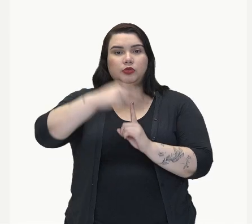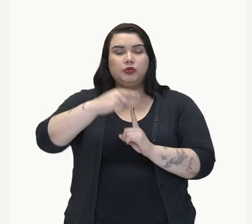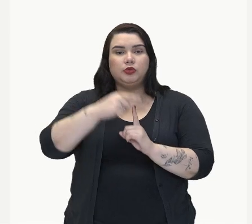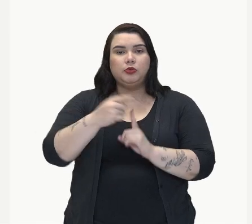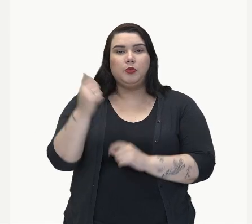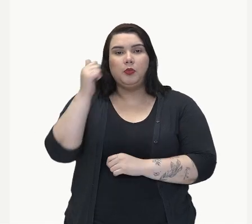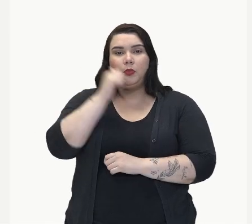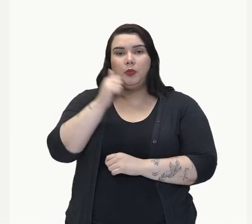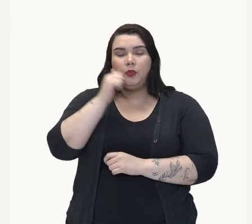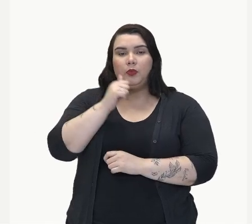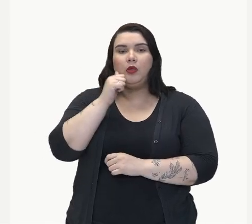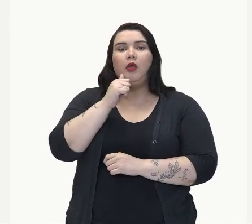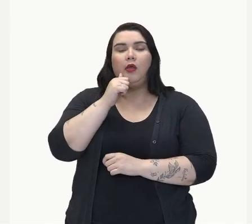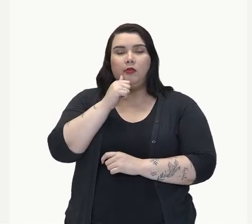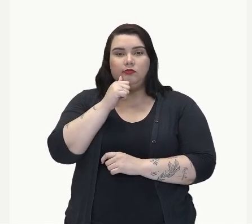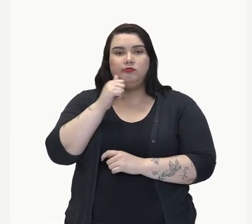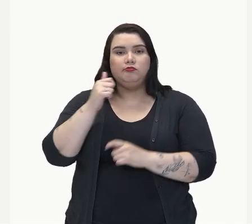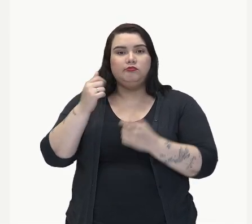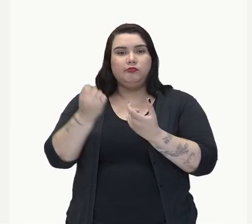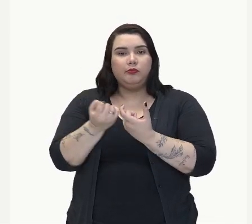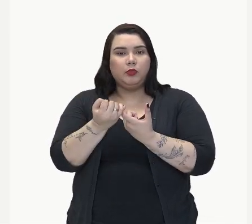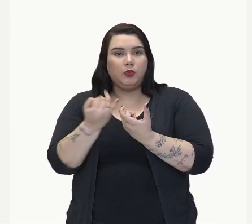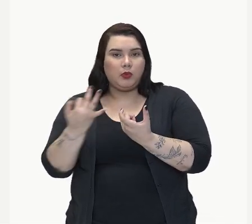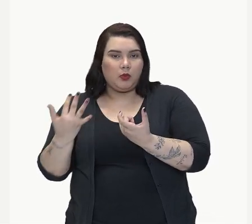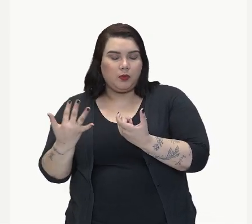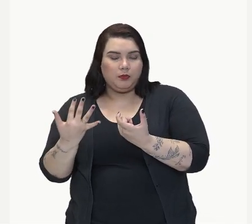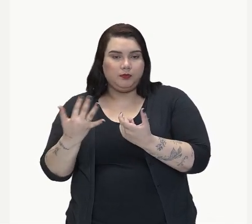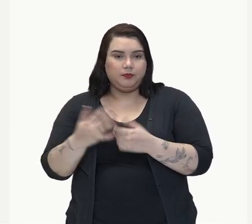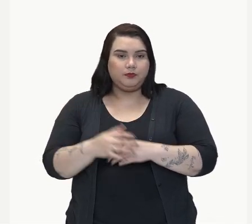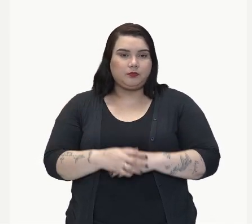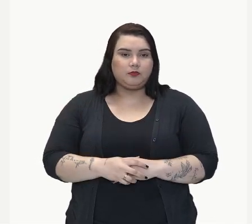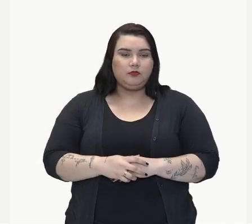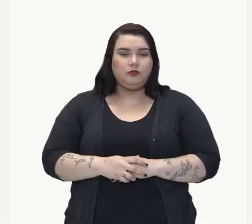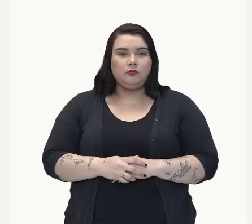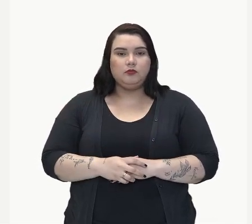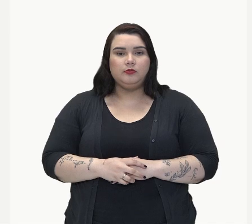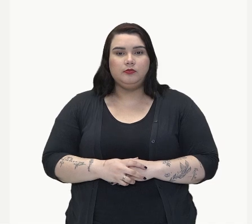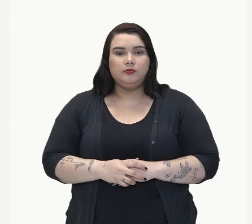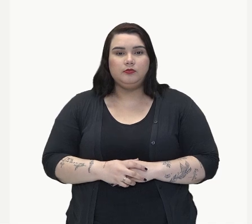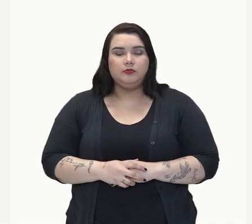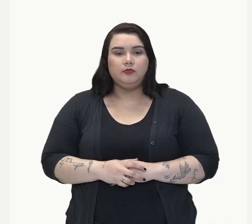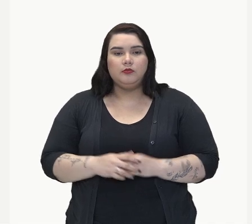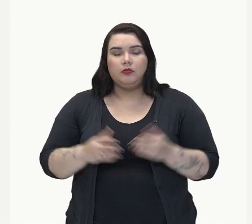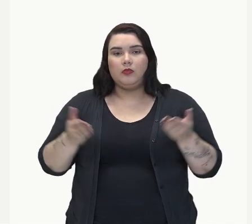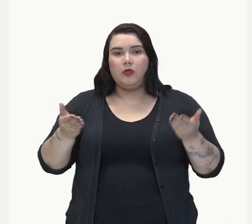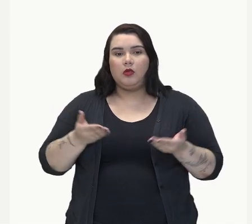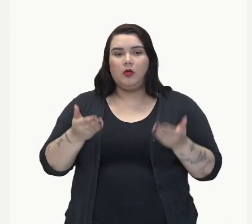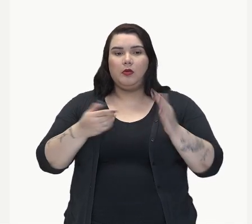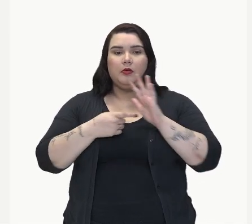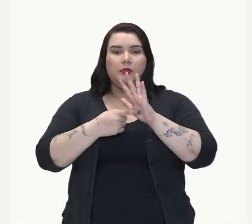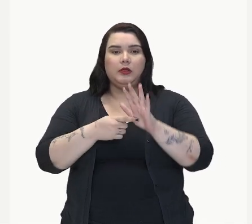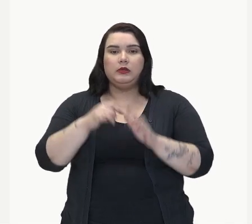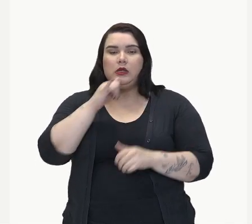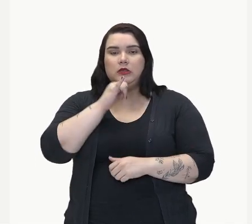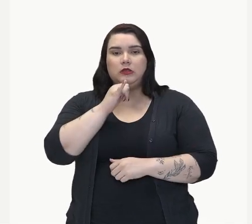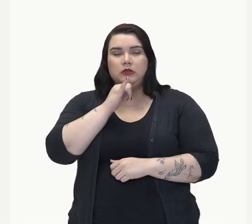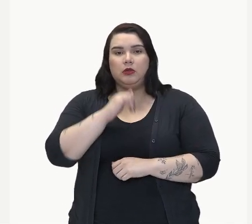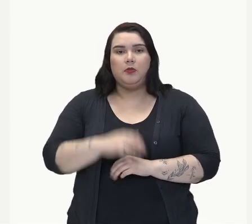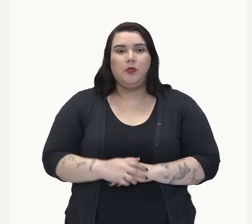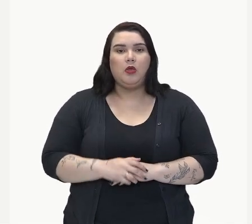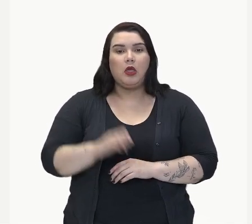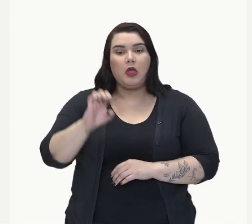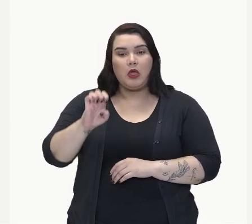feminino, plural. Aí nós temos aqui, olha, eu vou falar eu mesma.